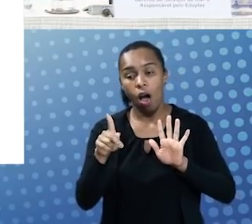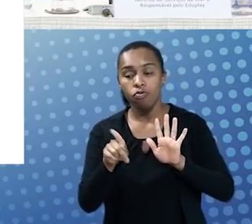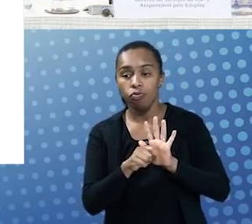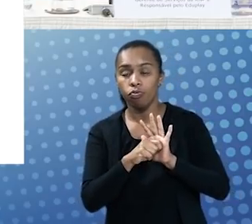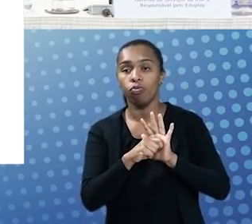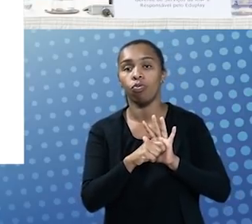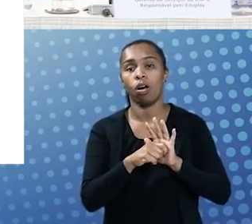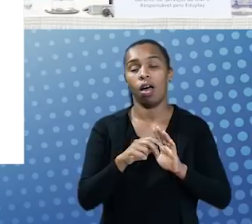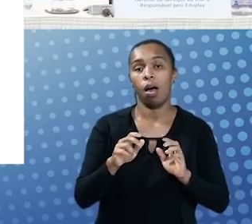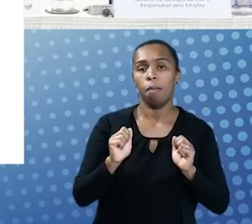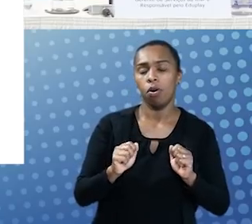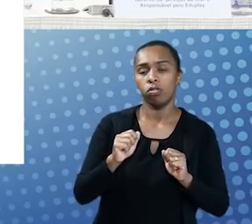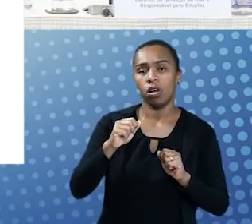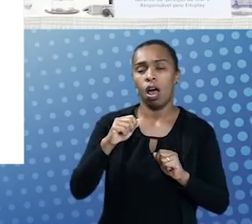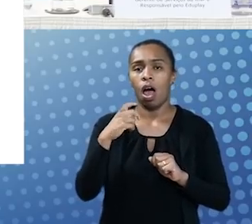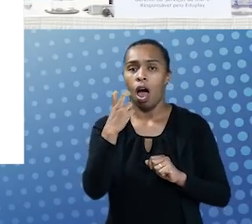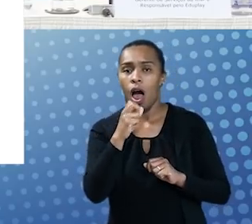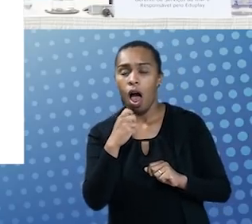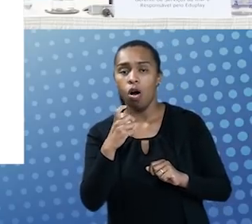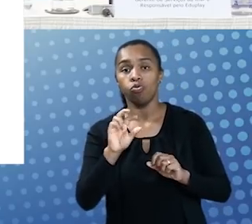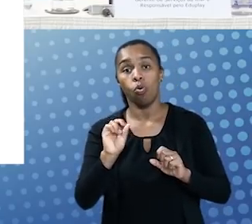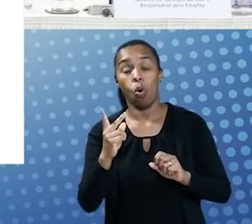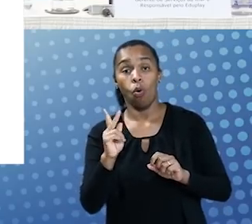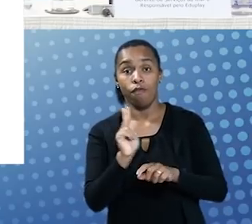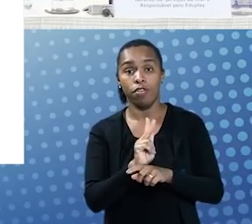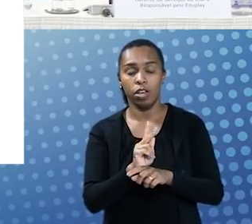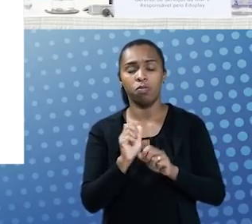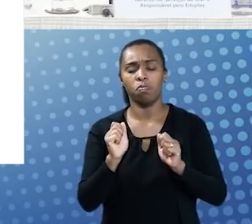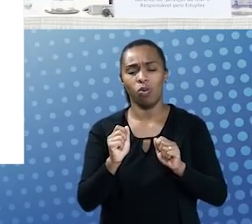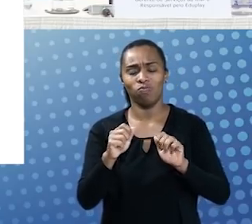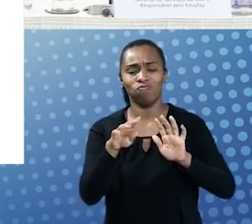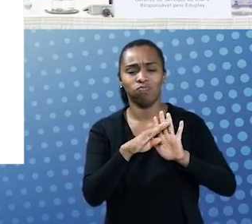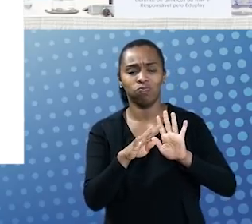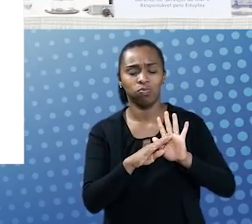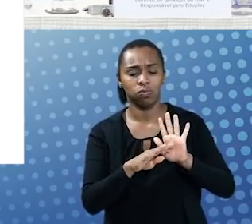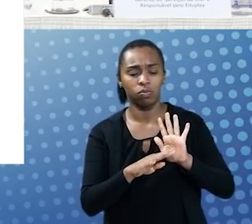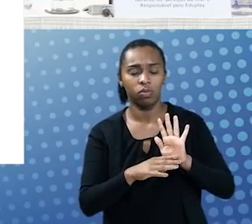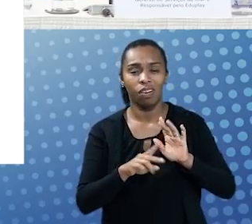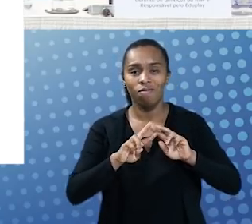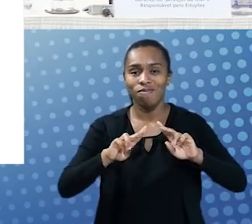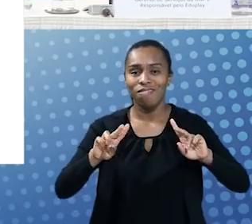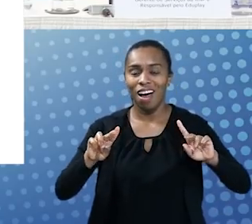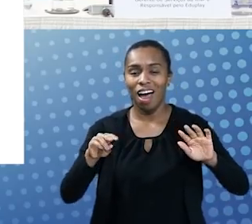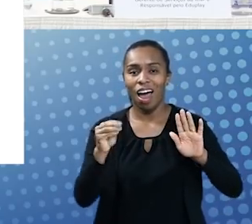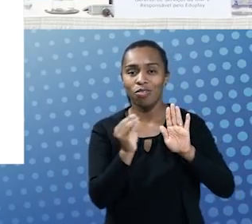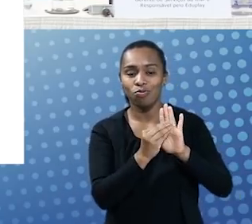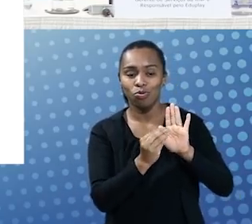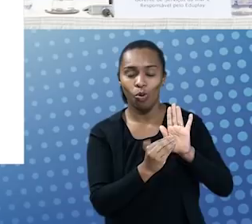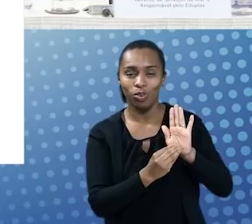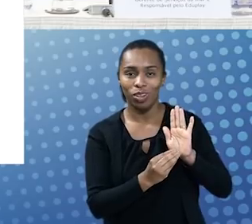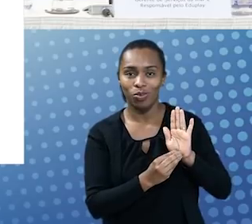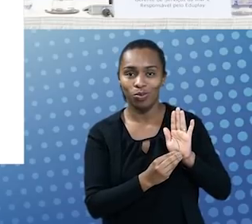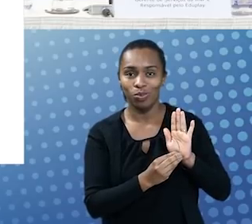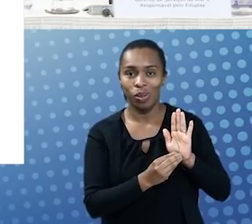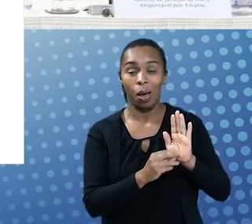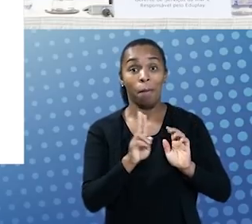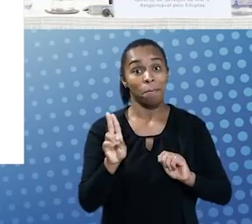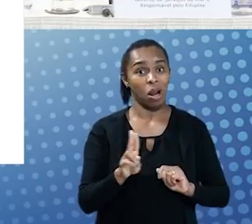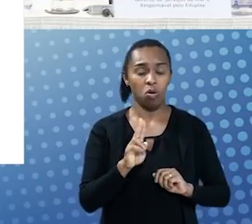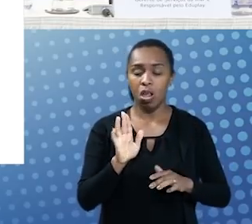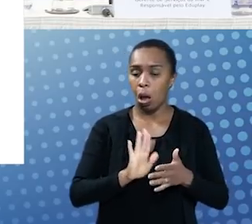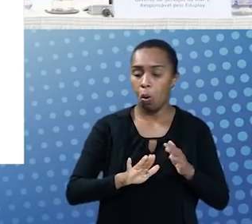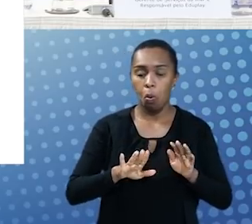coisas também, então, você pode montar uma playlist com diversos tipos de conteúdo, para você consumir a qualquer tempo. Hoje, a gente,